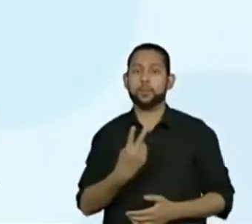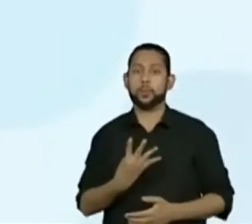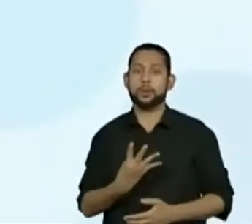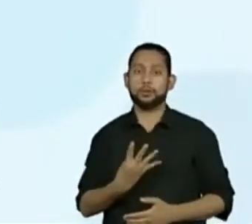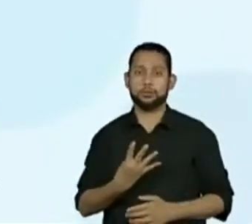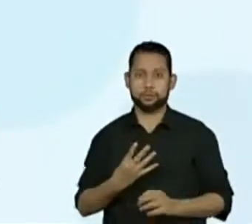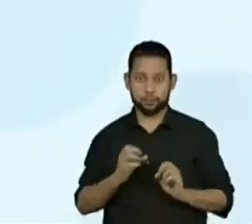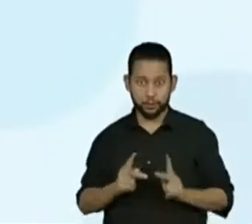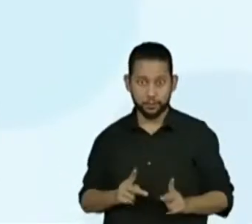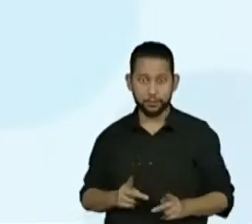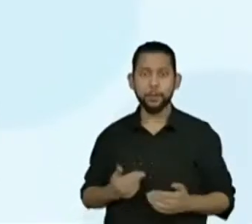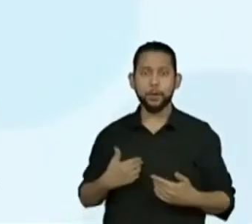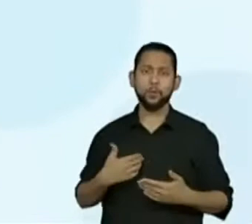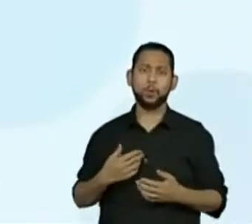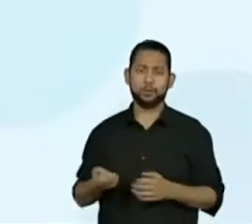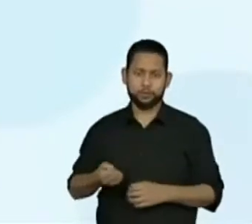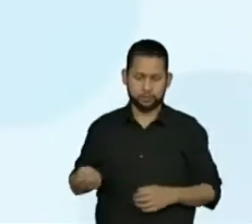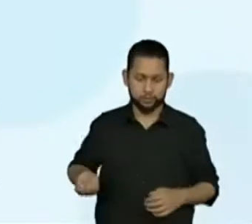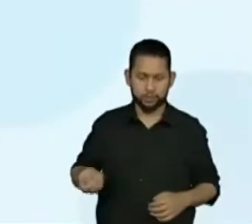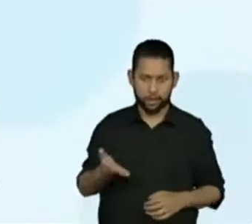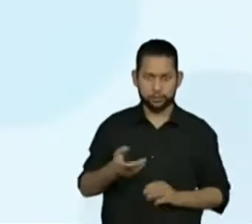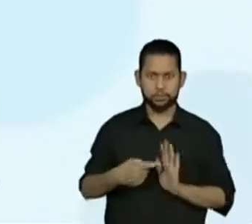A prova é jogar o dado aqui, tá bom?